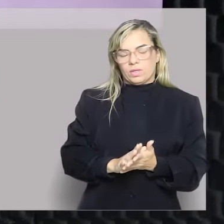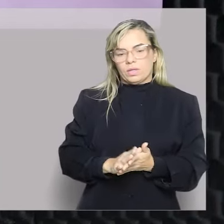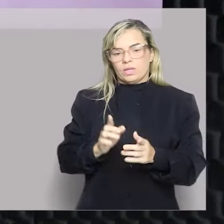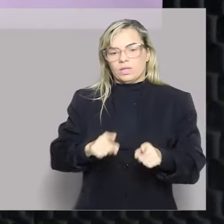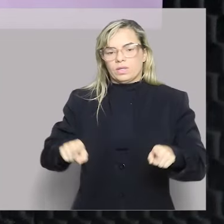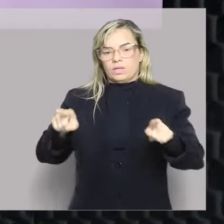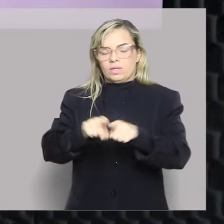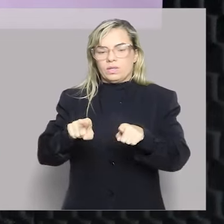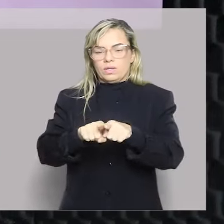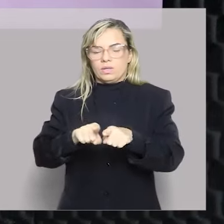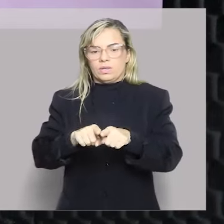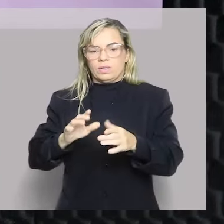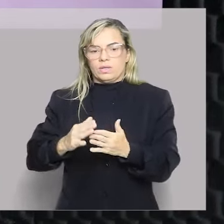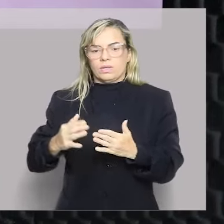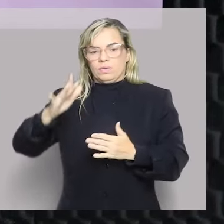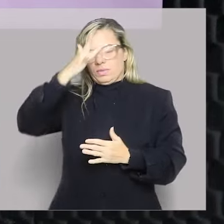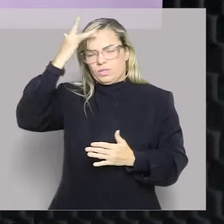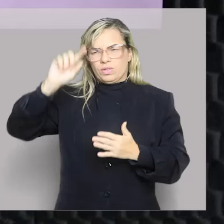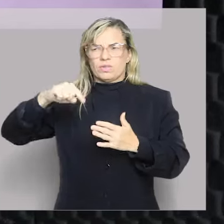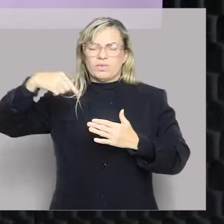estrangeiros residentes no país.